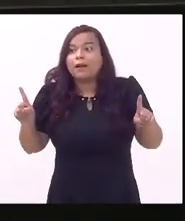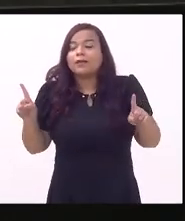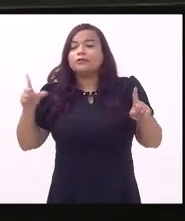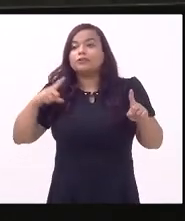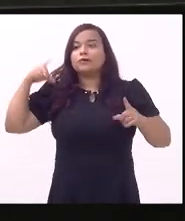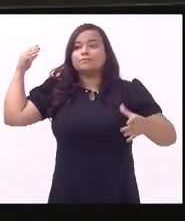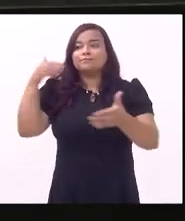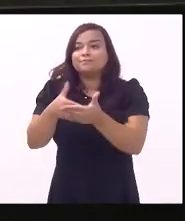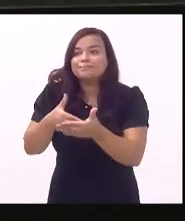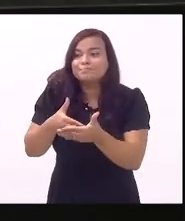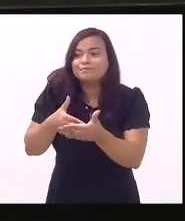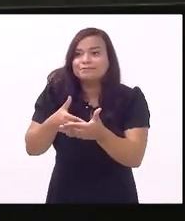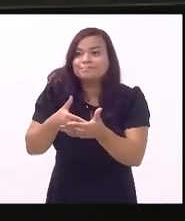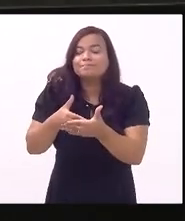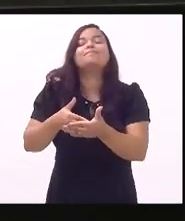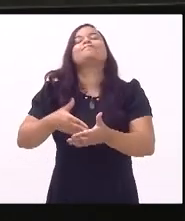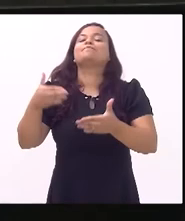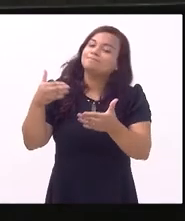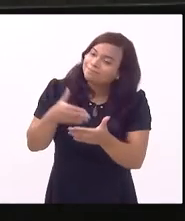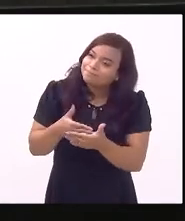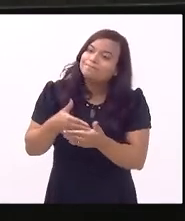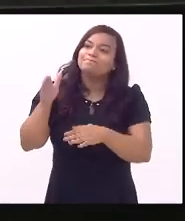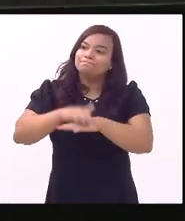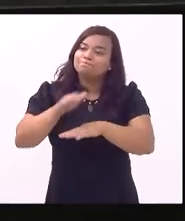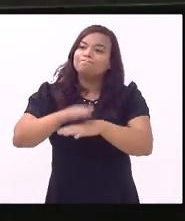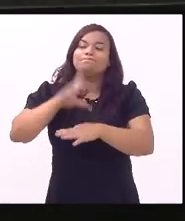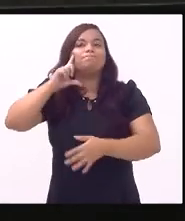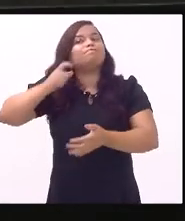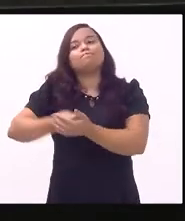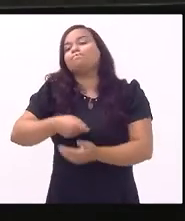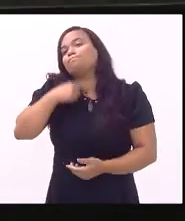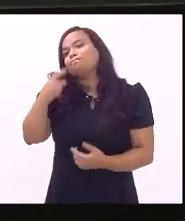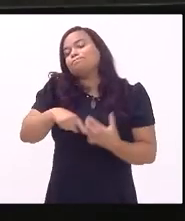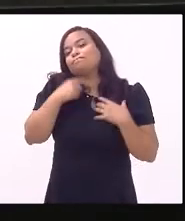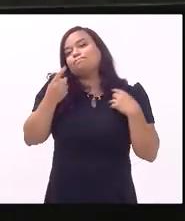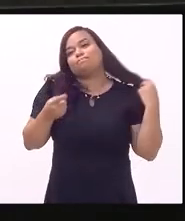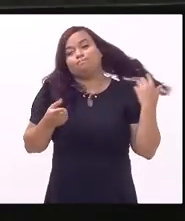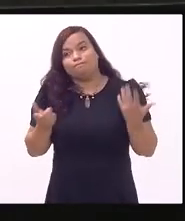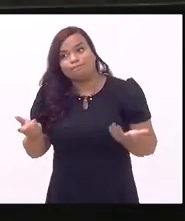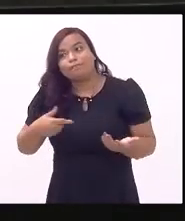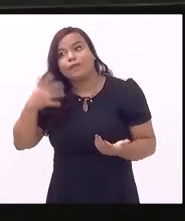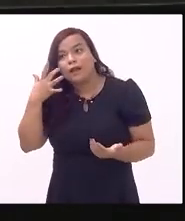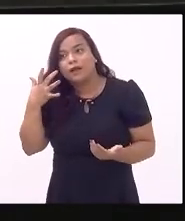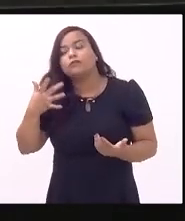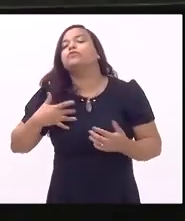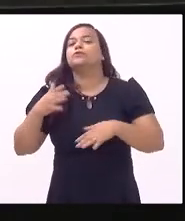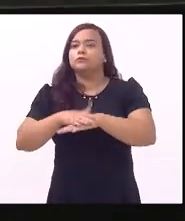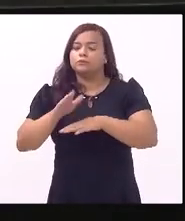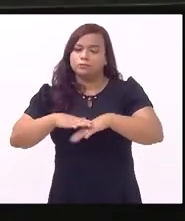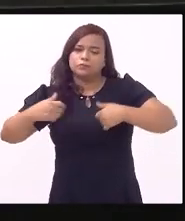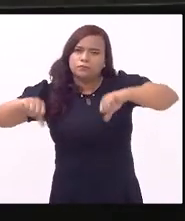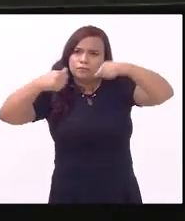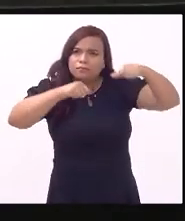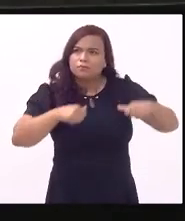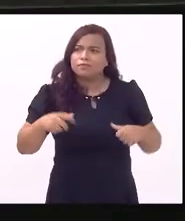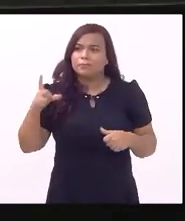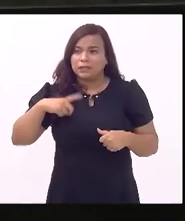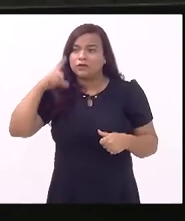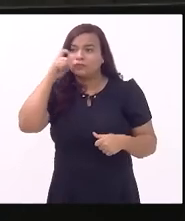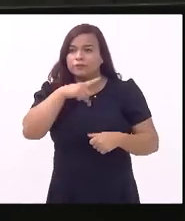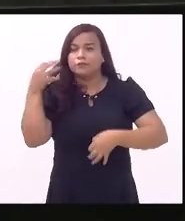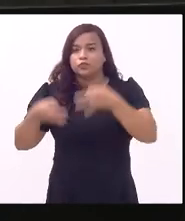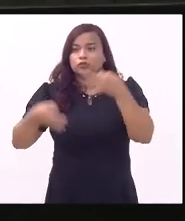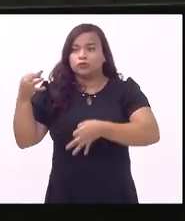limitação que já não compete mais a mim e eu acho pela minha análise que realmente há uma dificuldade